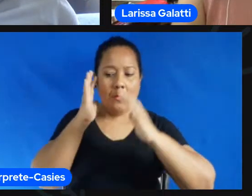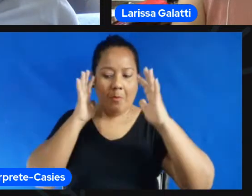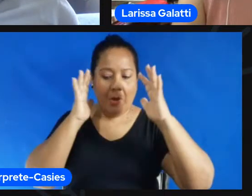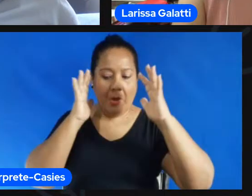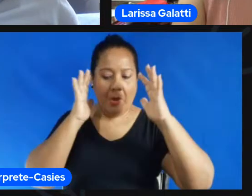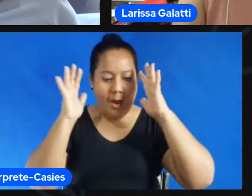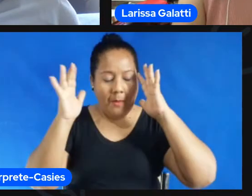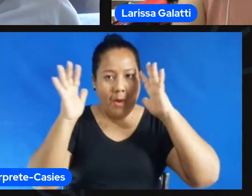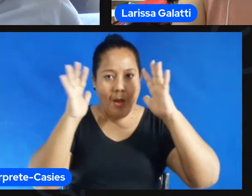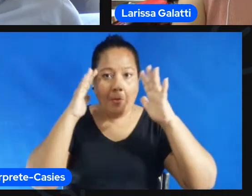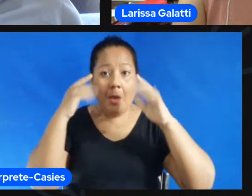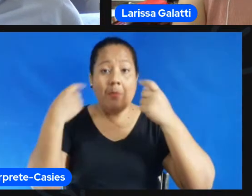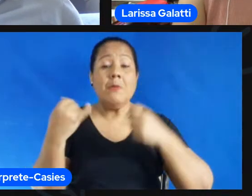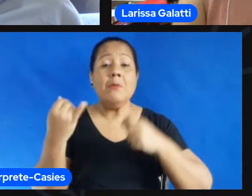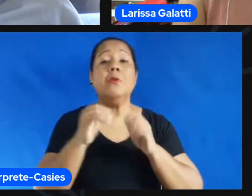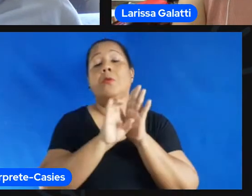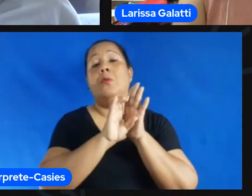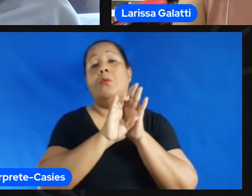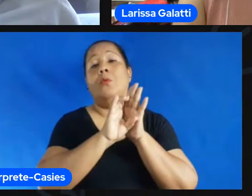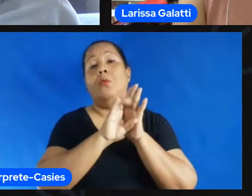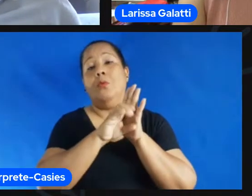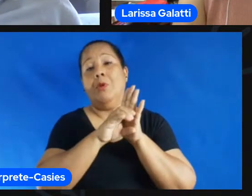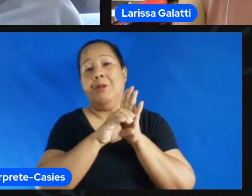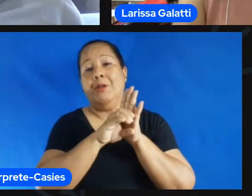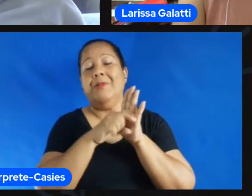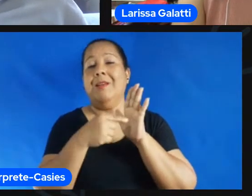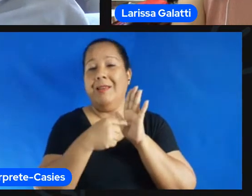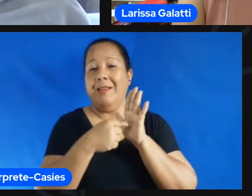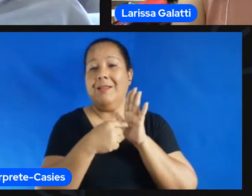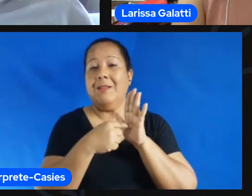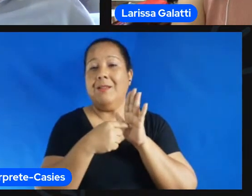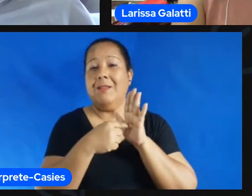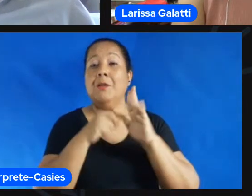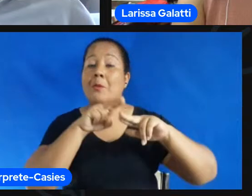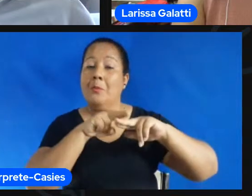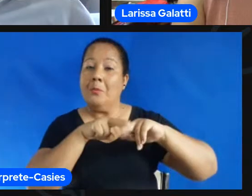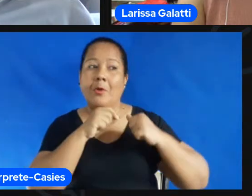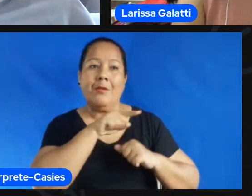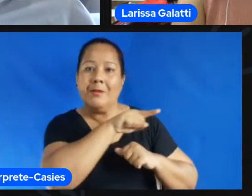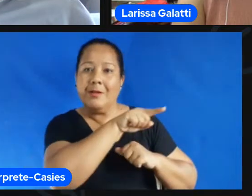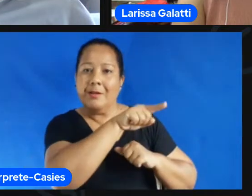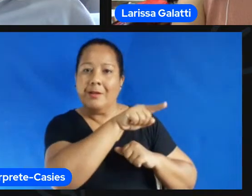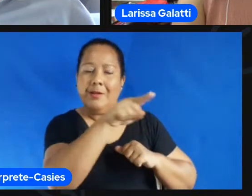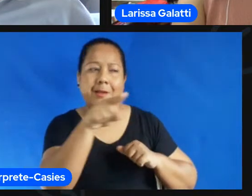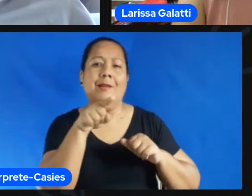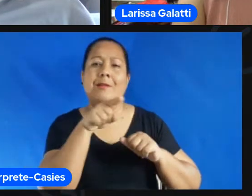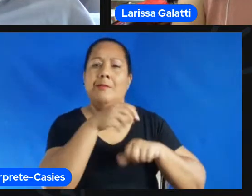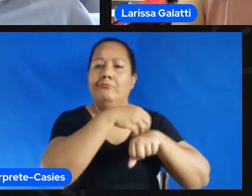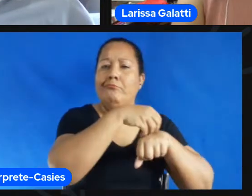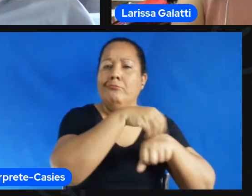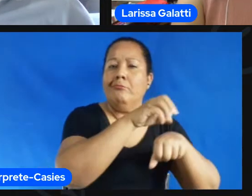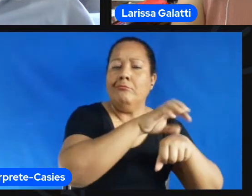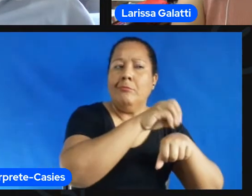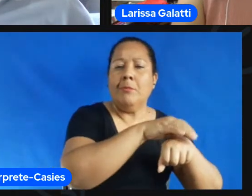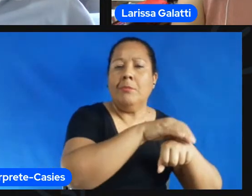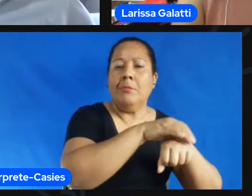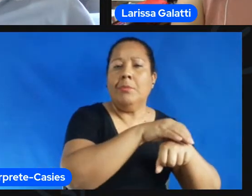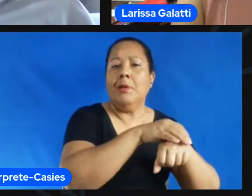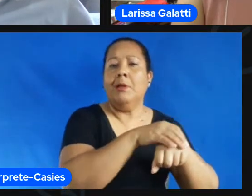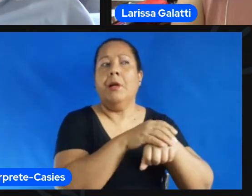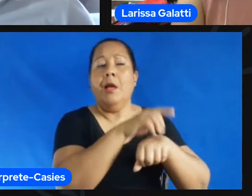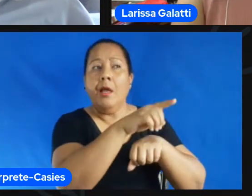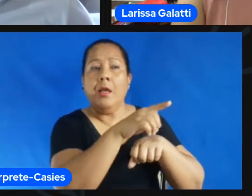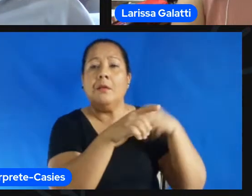contexto que é necessário né uma vez que a gente hoje tem várias pesquisas estudos e podemos muito